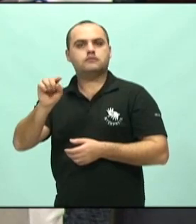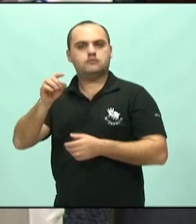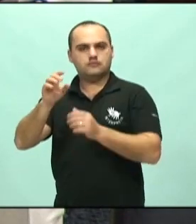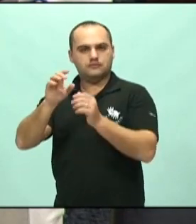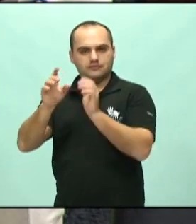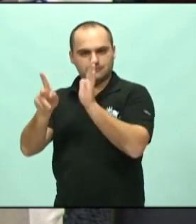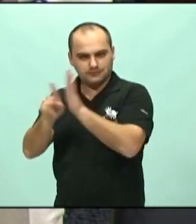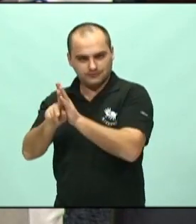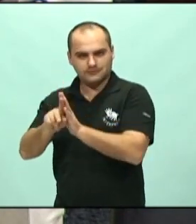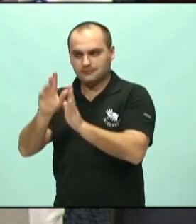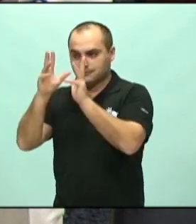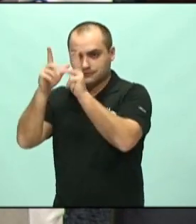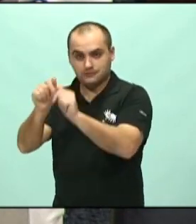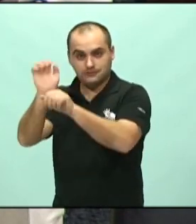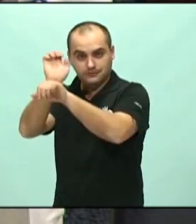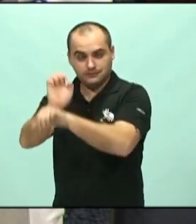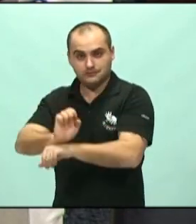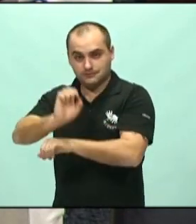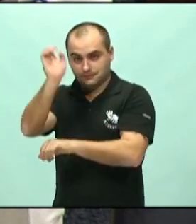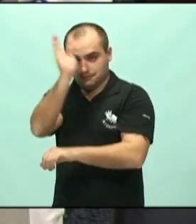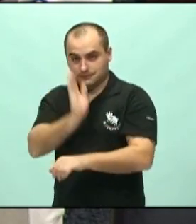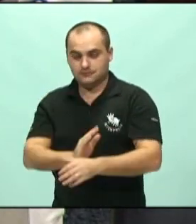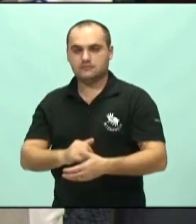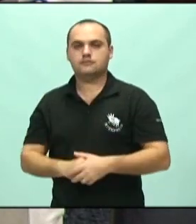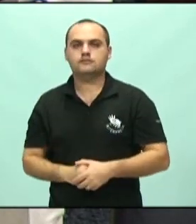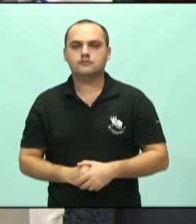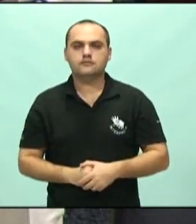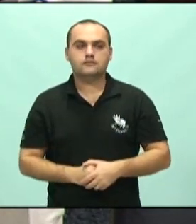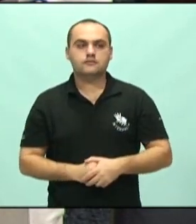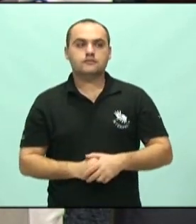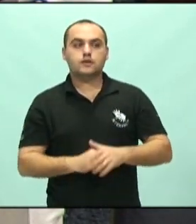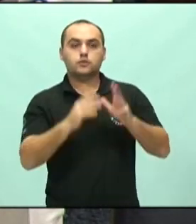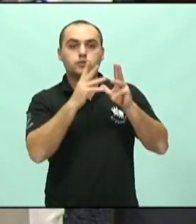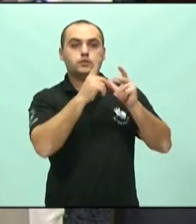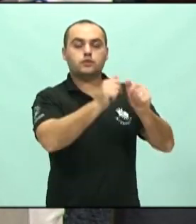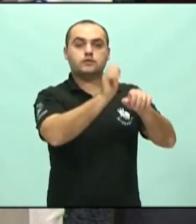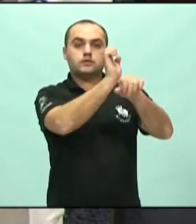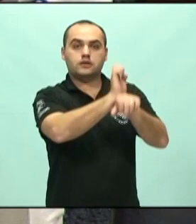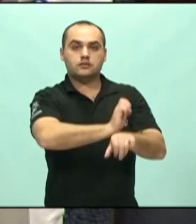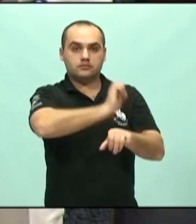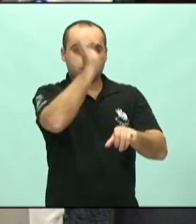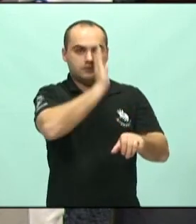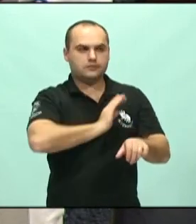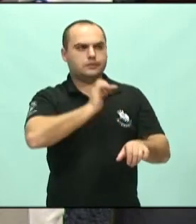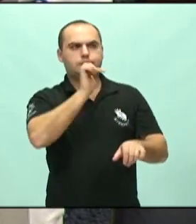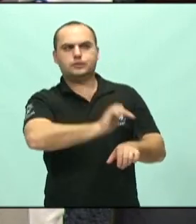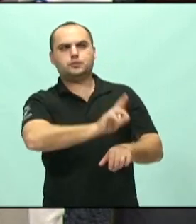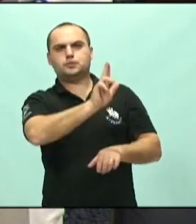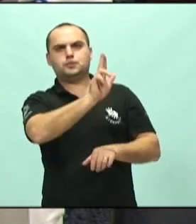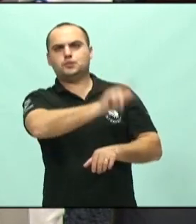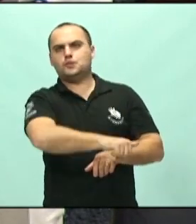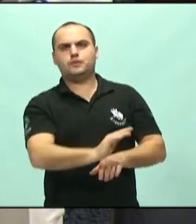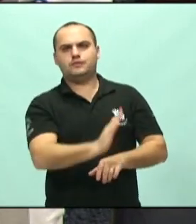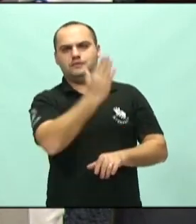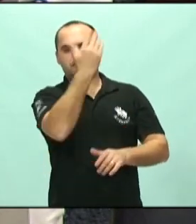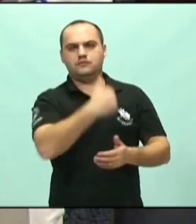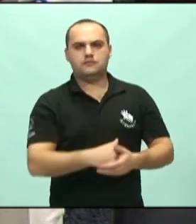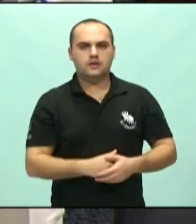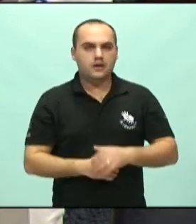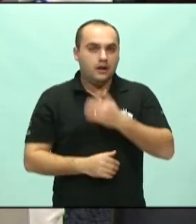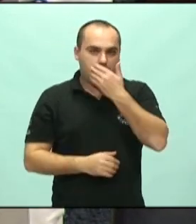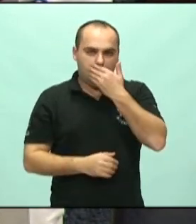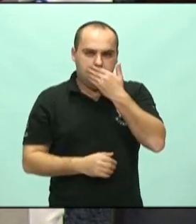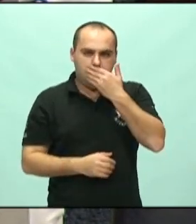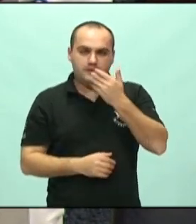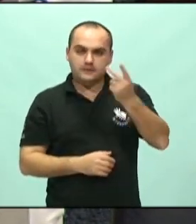aprovação, ela só se dá com a aprovação de todos os Estados brasileiros. E isso nunca aconteceu. São Paulo, um dos